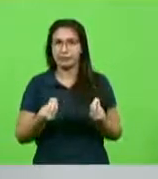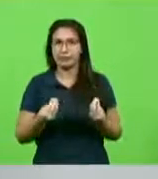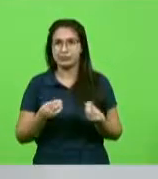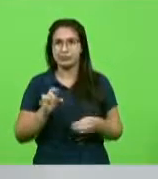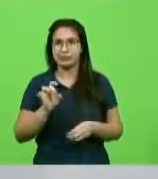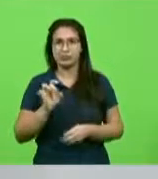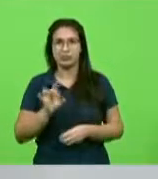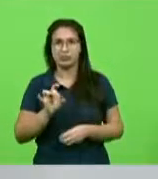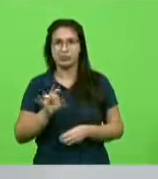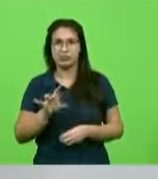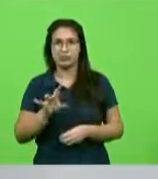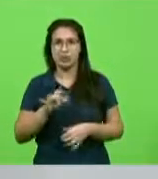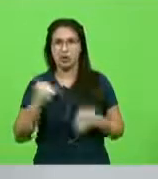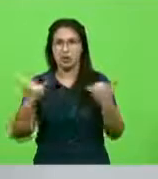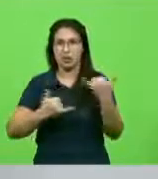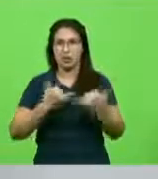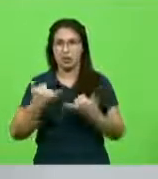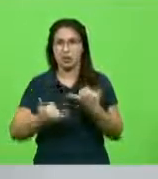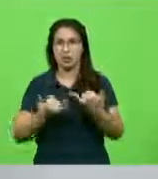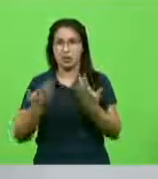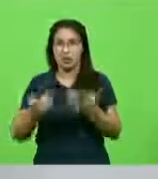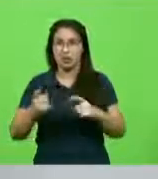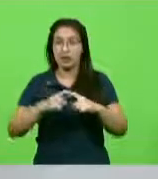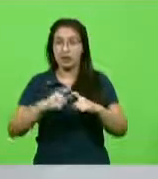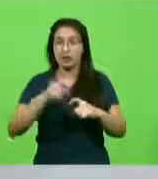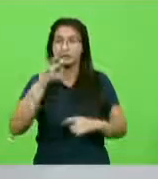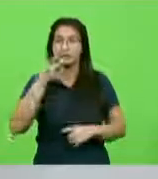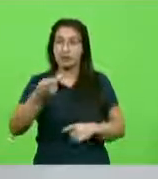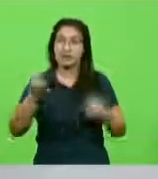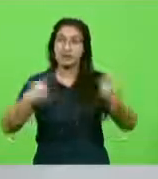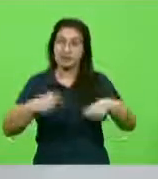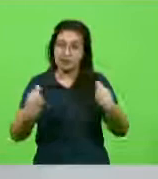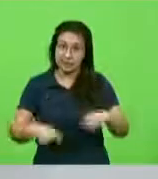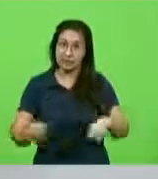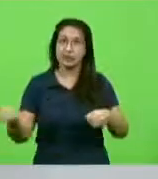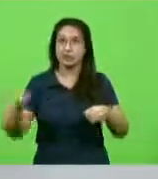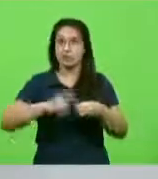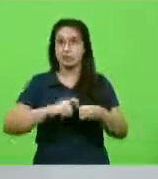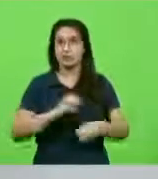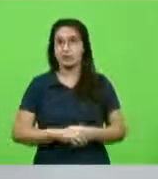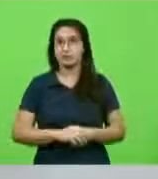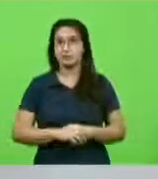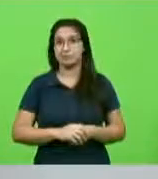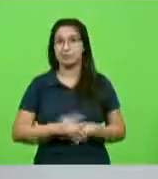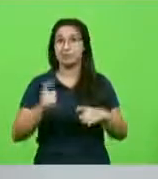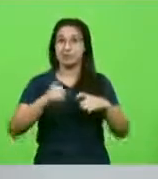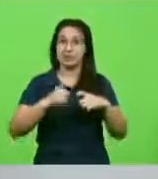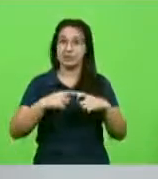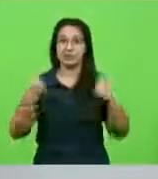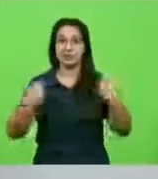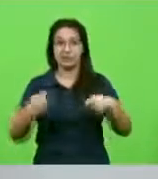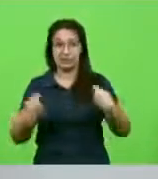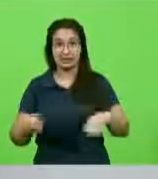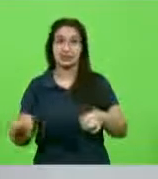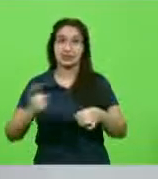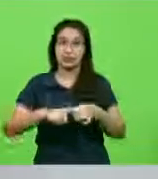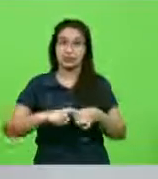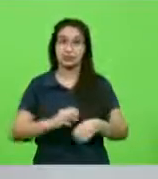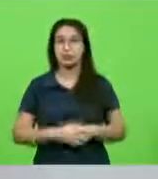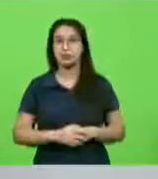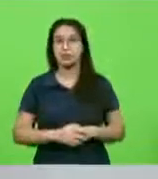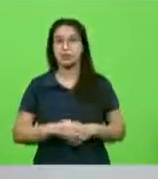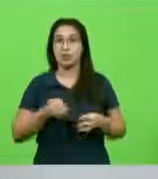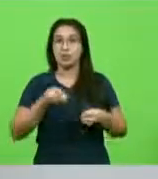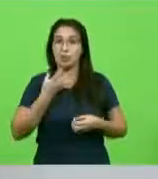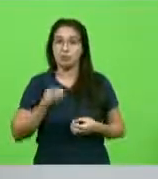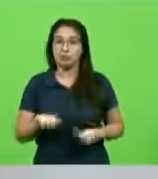recreativa. Os médicos falam que tem que voltar, a ciência, a medicina fala que tem que voltar, que faz bem para